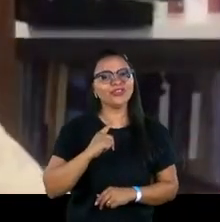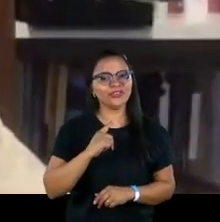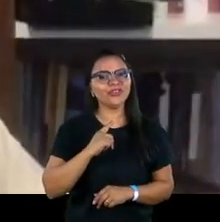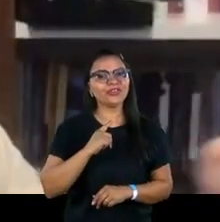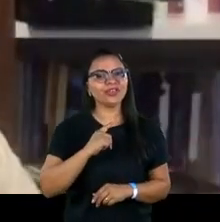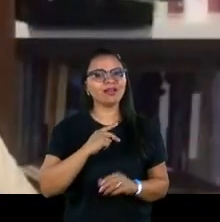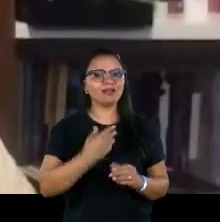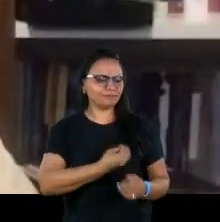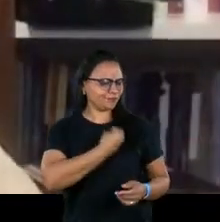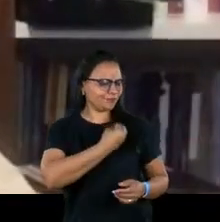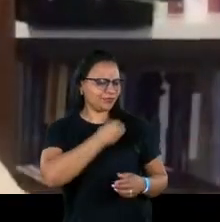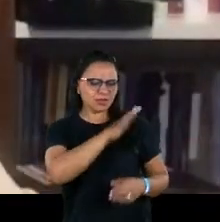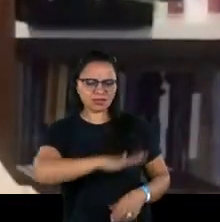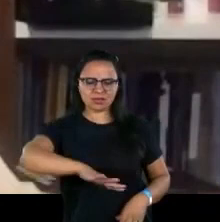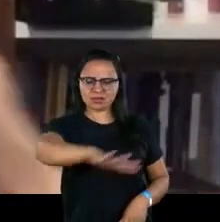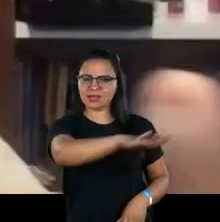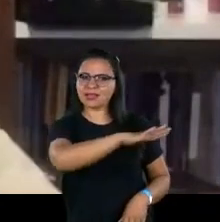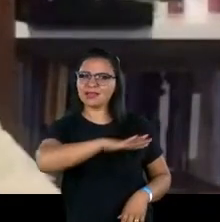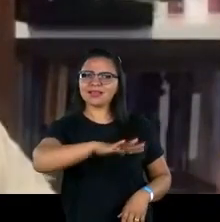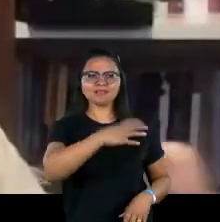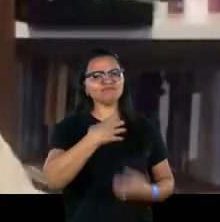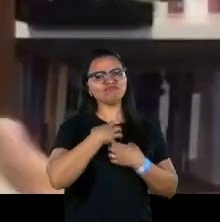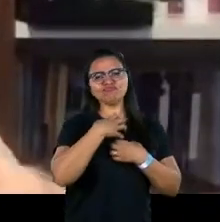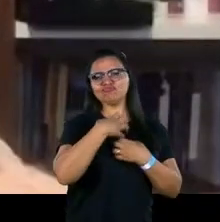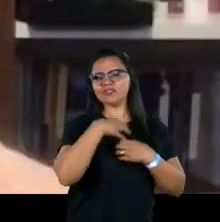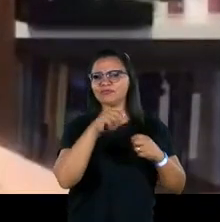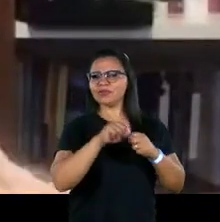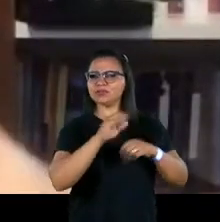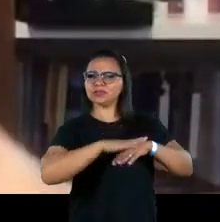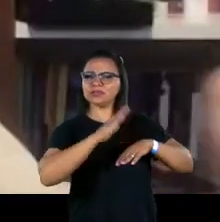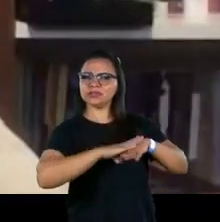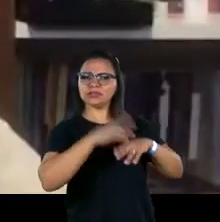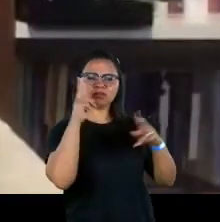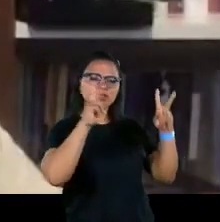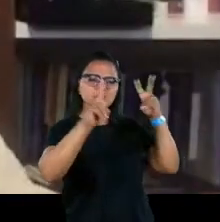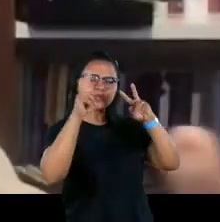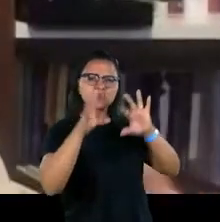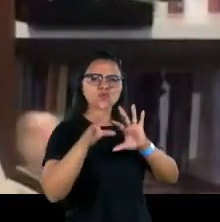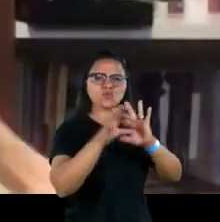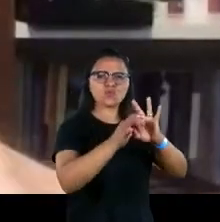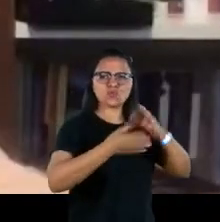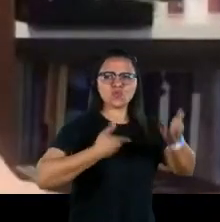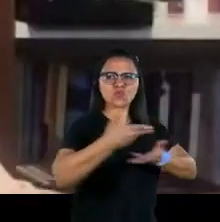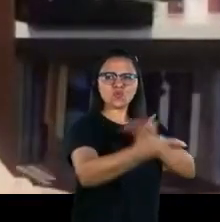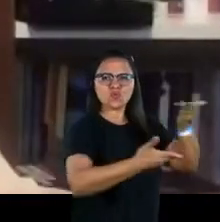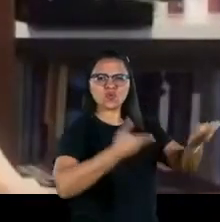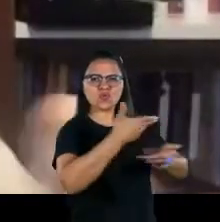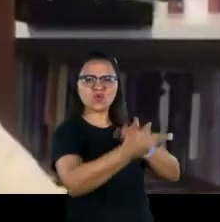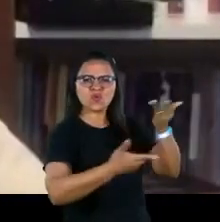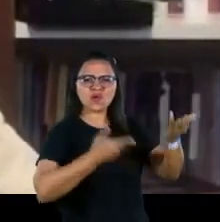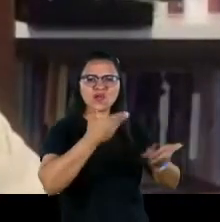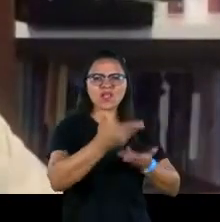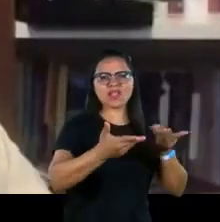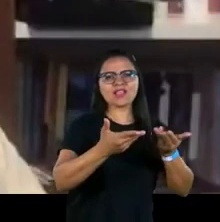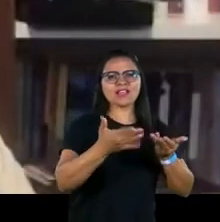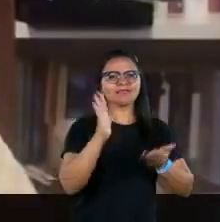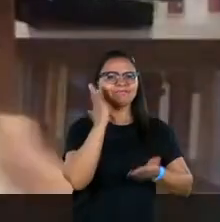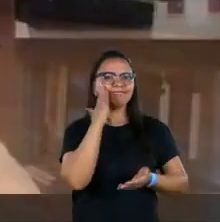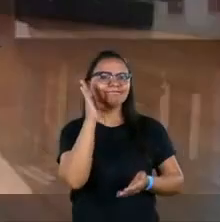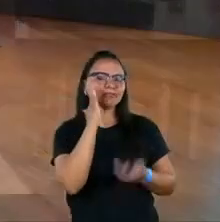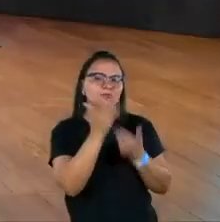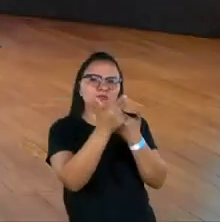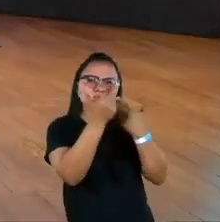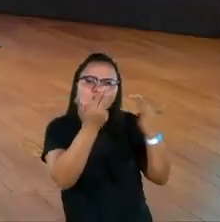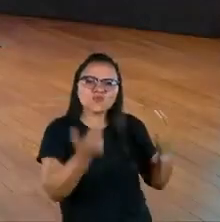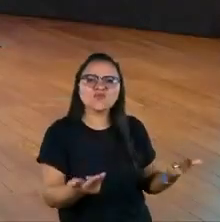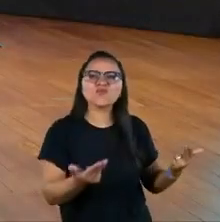realidade à sua volta, um jeito de fazer, uma visão coletiva muito ampla, um jeito de operar as coisas